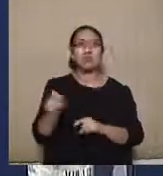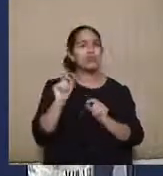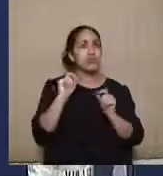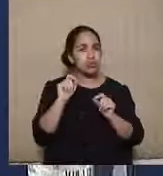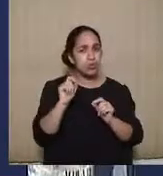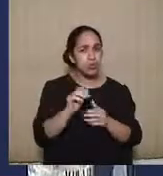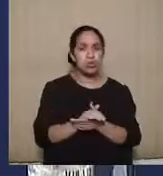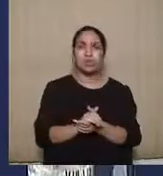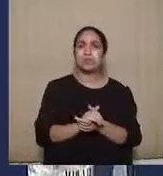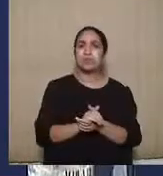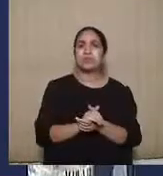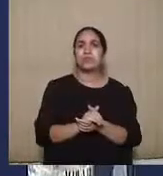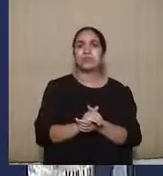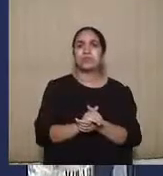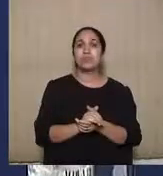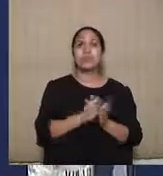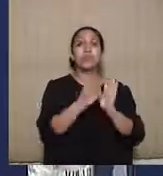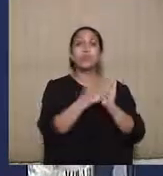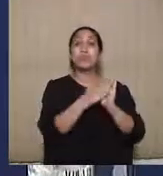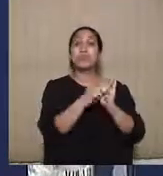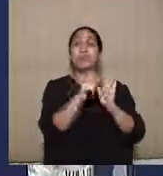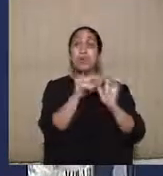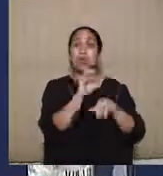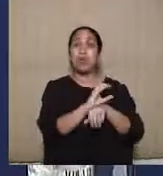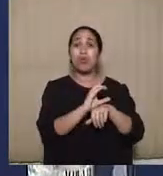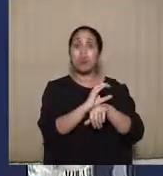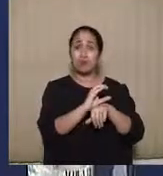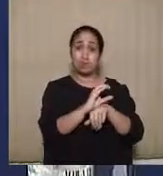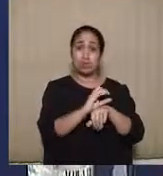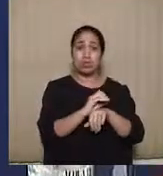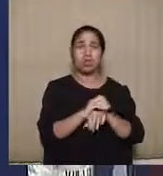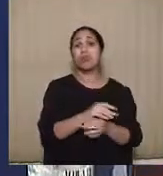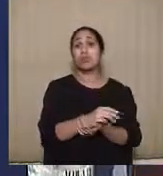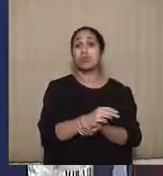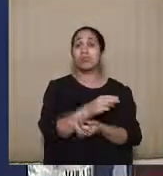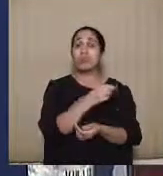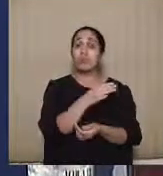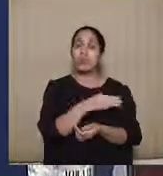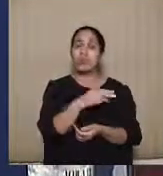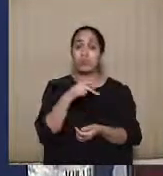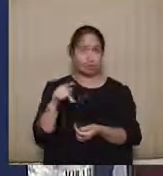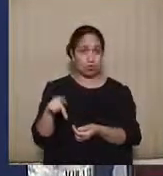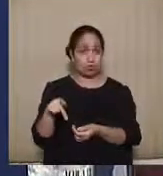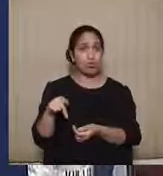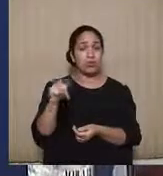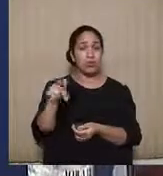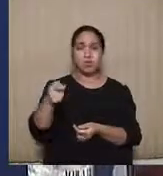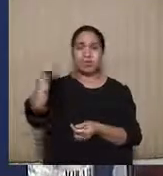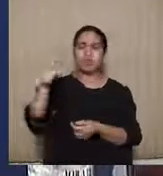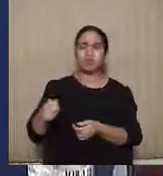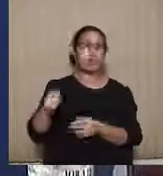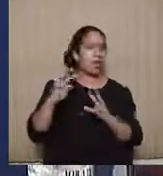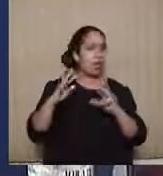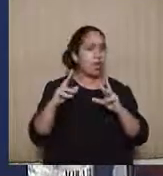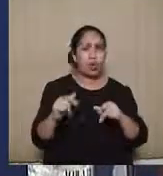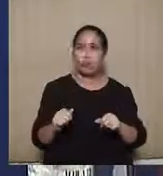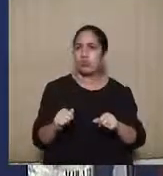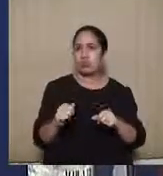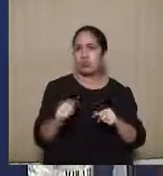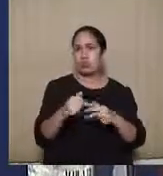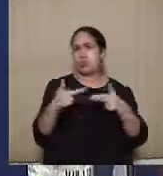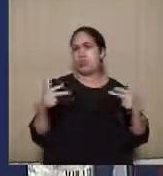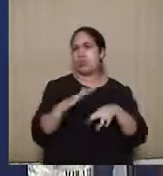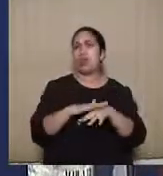base na missão constitucional que recai sobre o Ministério Público, ele teria a legitimidade ativa para todas as ações eleitorais.